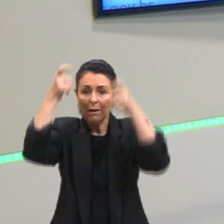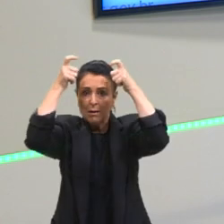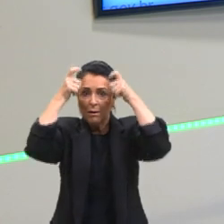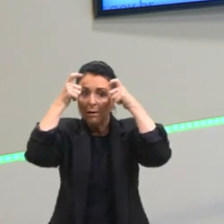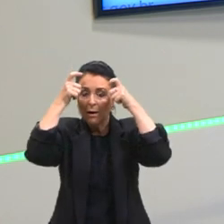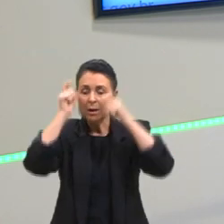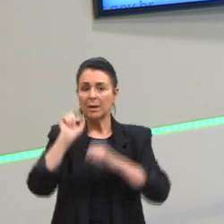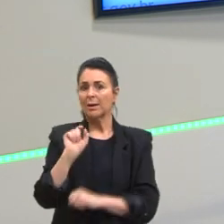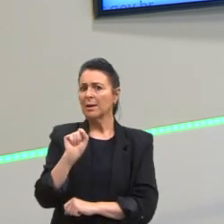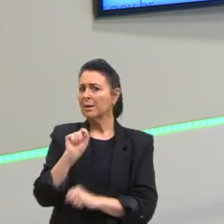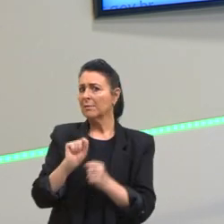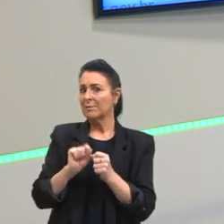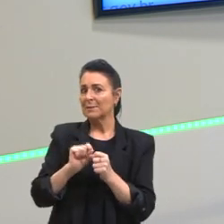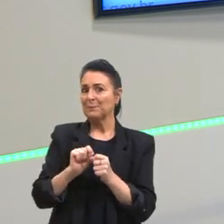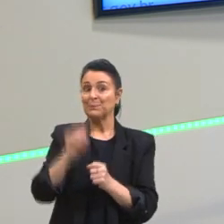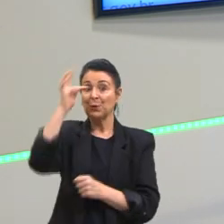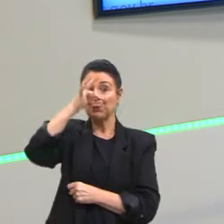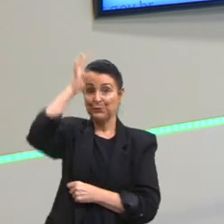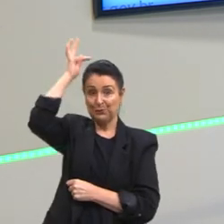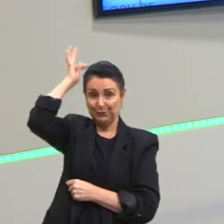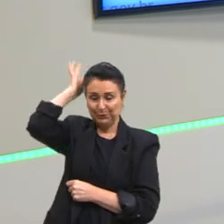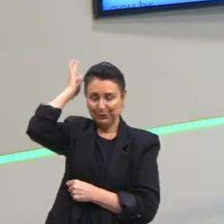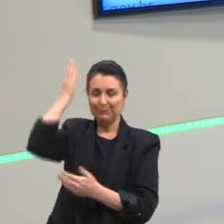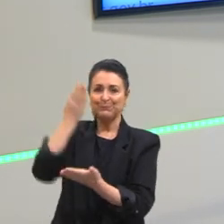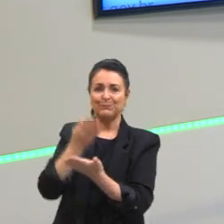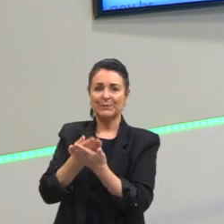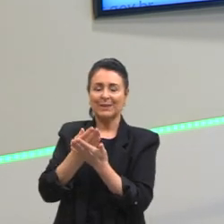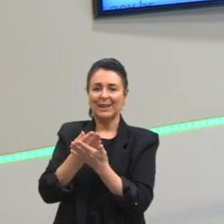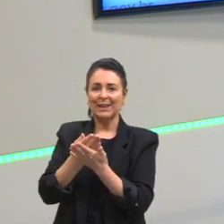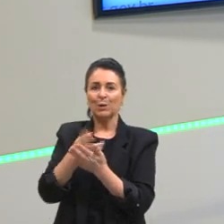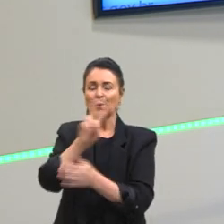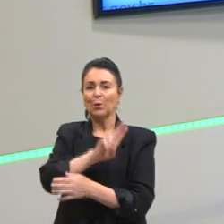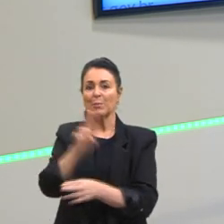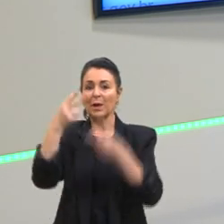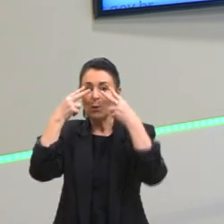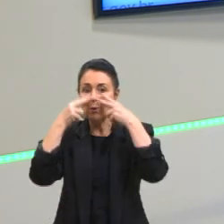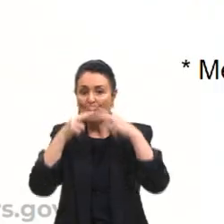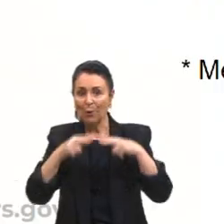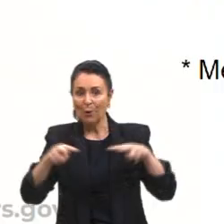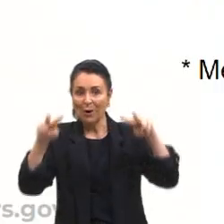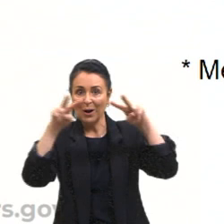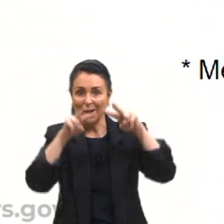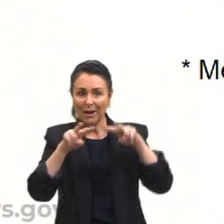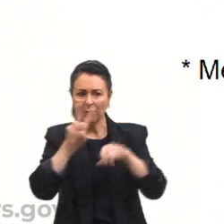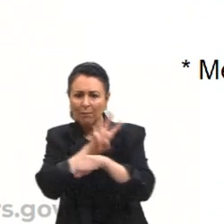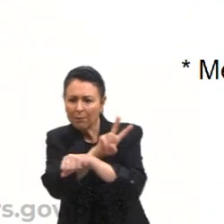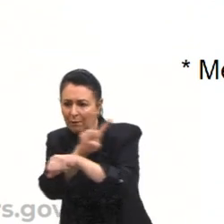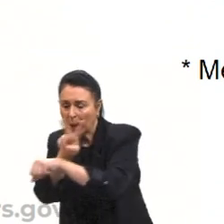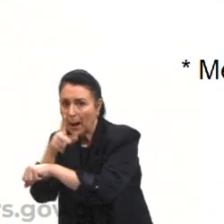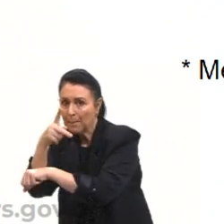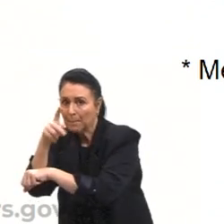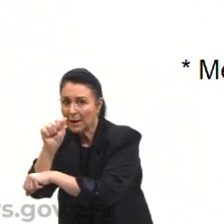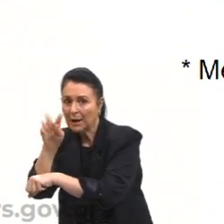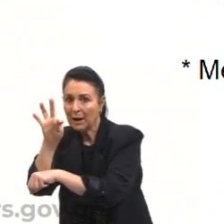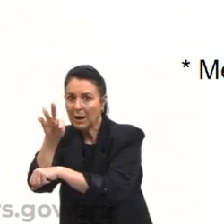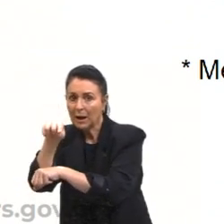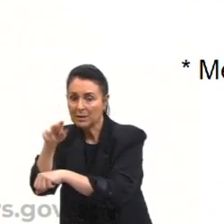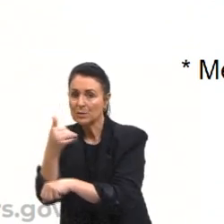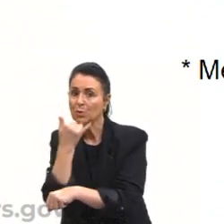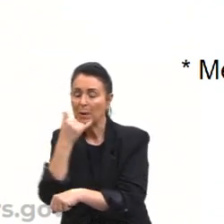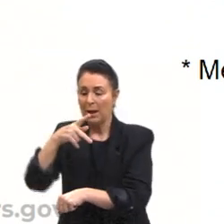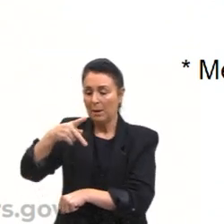Aí o Foucault faz um estudo que é chamado Olhar Vigilante, ou Panóptico, que é uma forma de construção